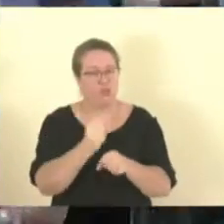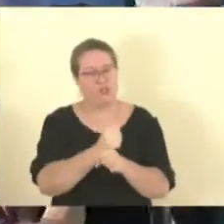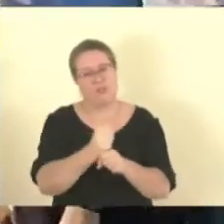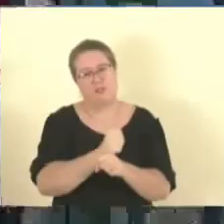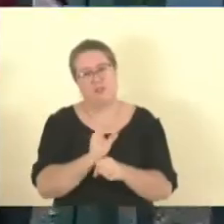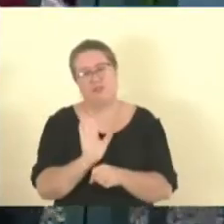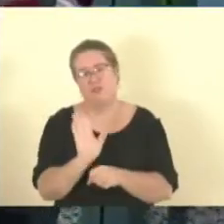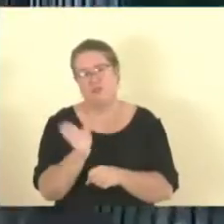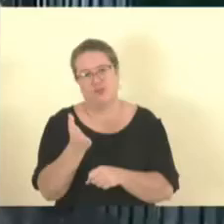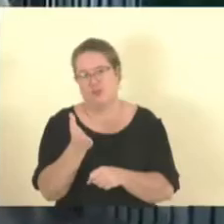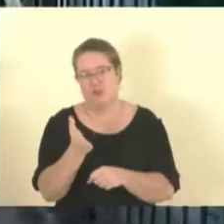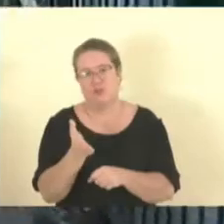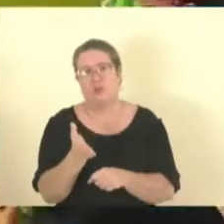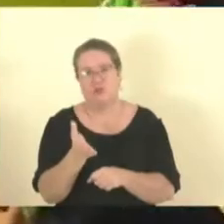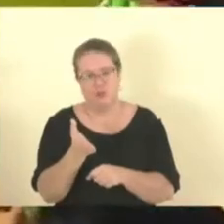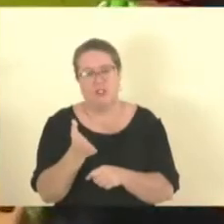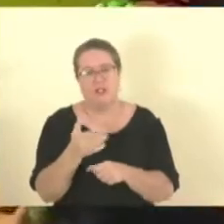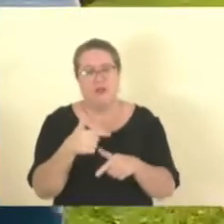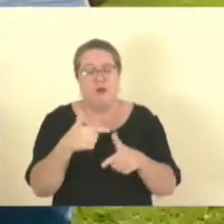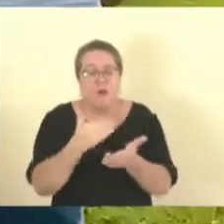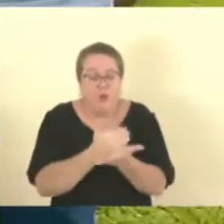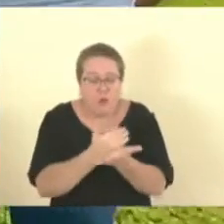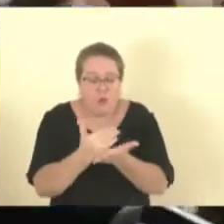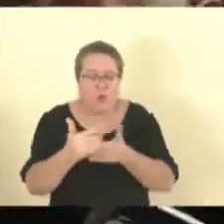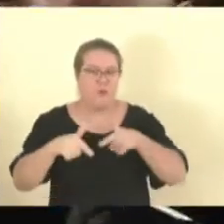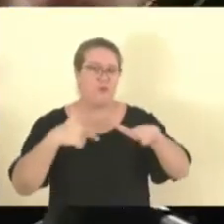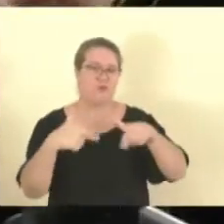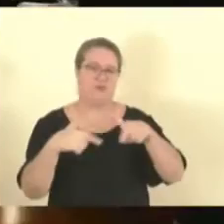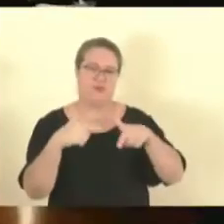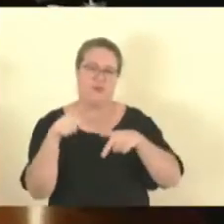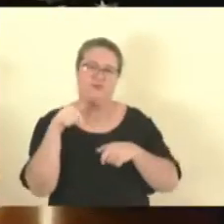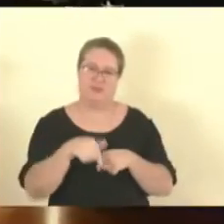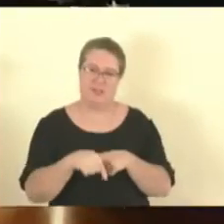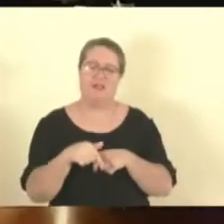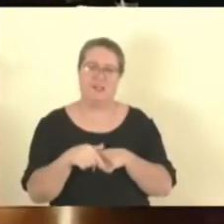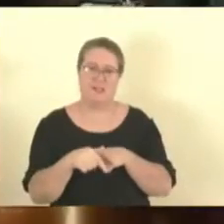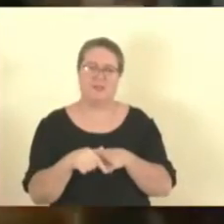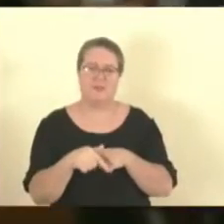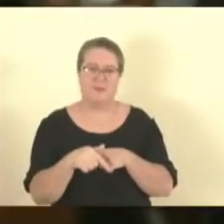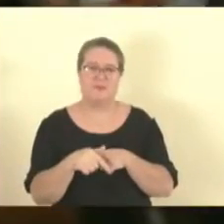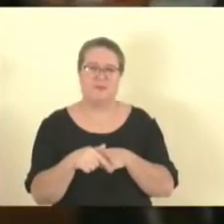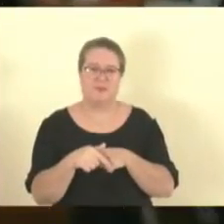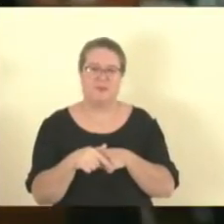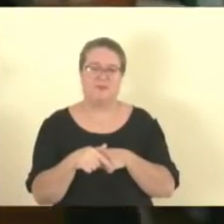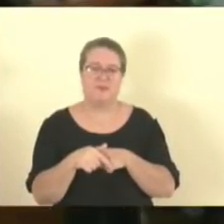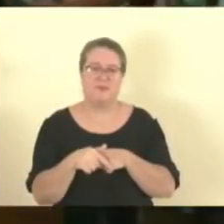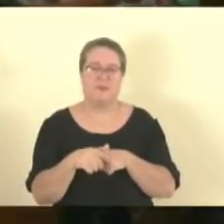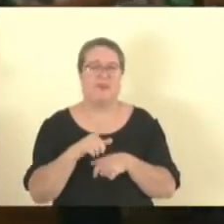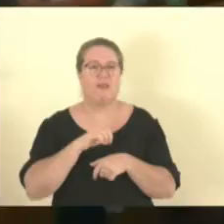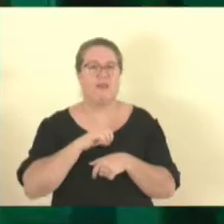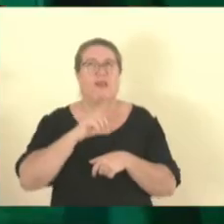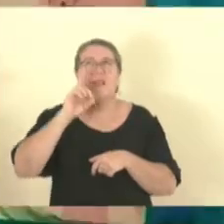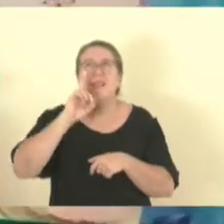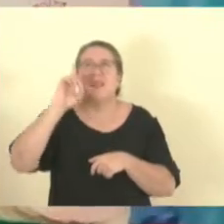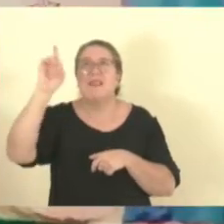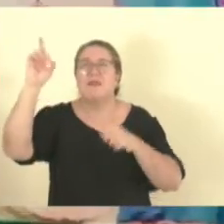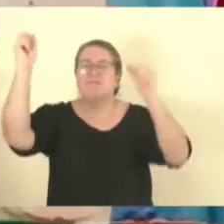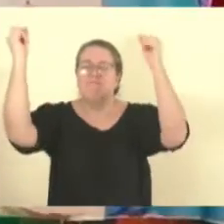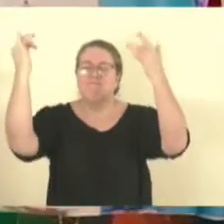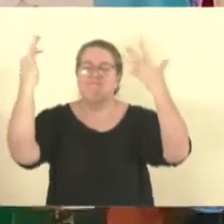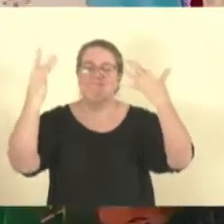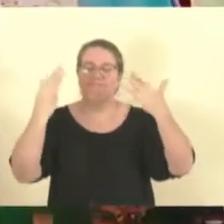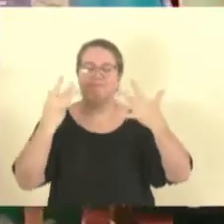anos que nós começamos um trabalho aqui. Nós estamos, com a graça de Deus, já